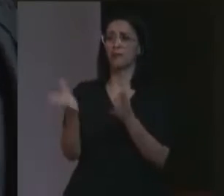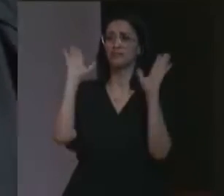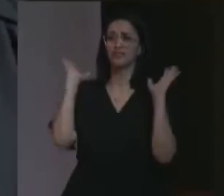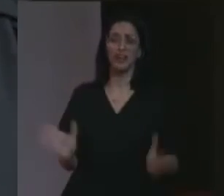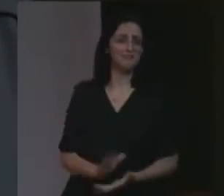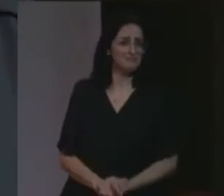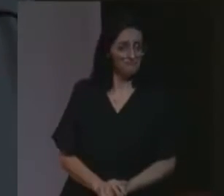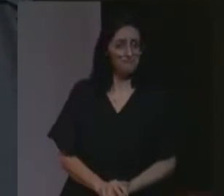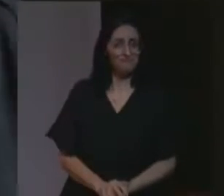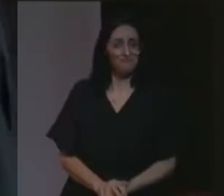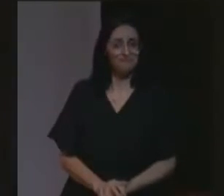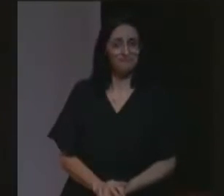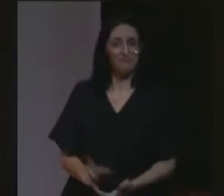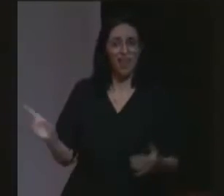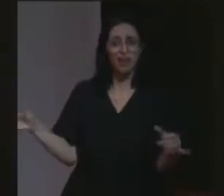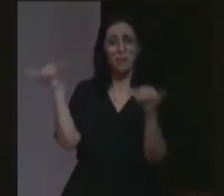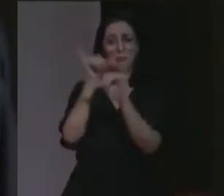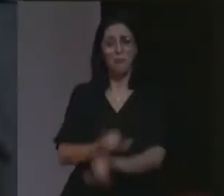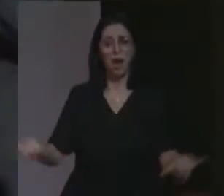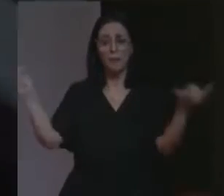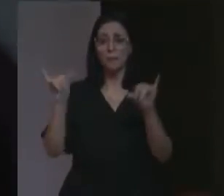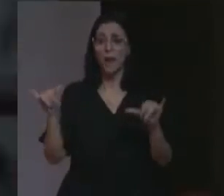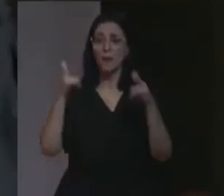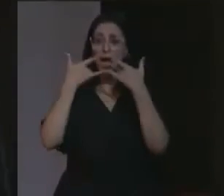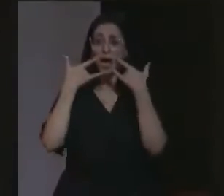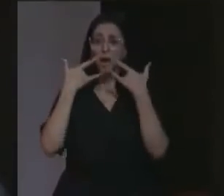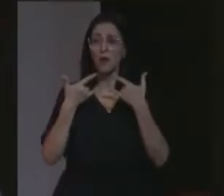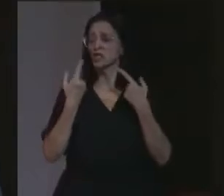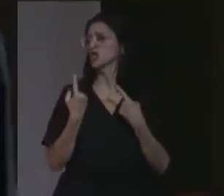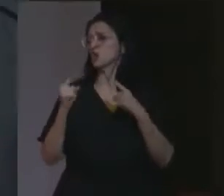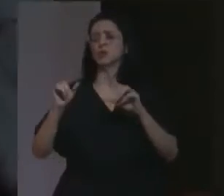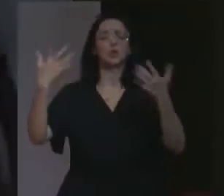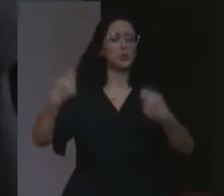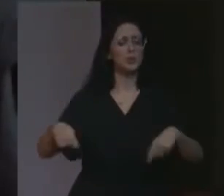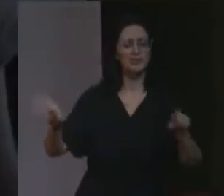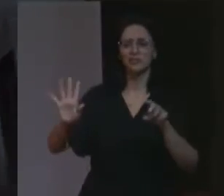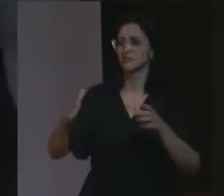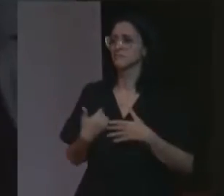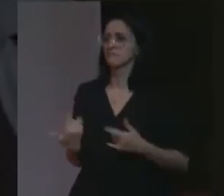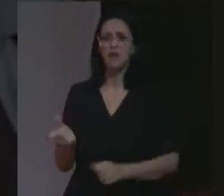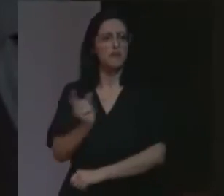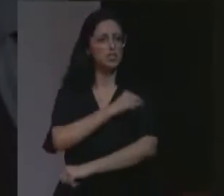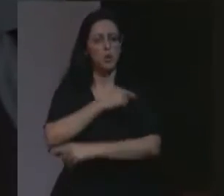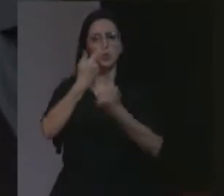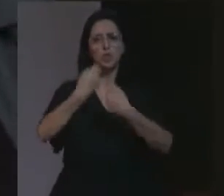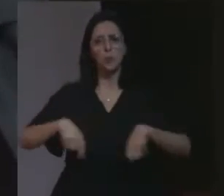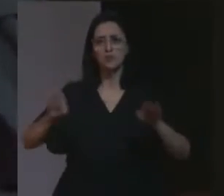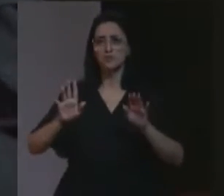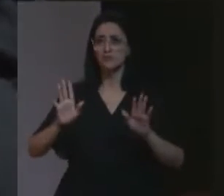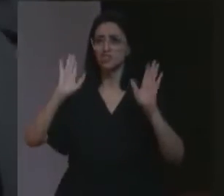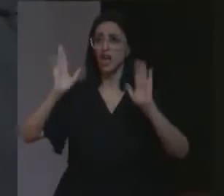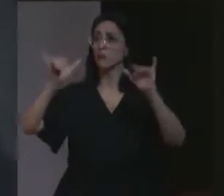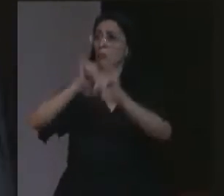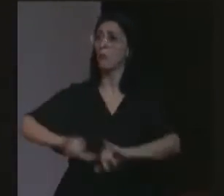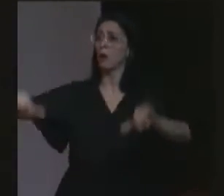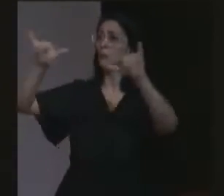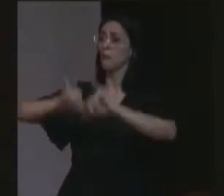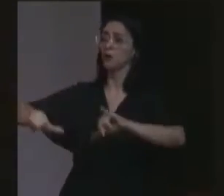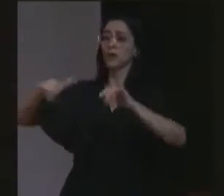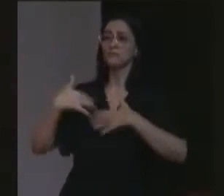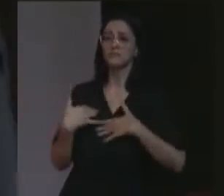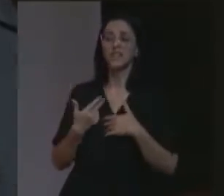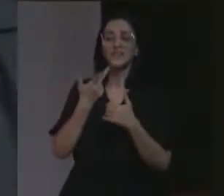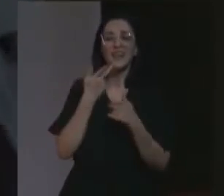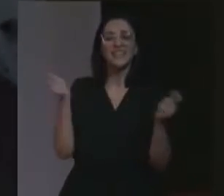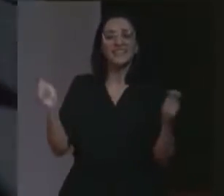o crime, campanha contra o uso de máscara, campanha contra a vacina, campanha